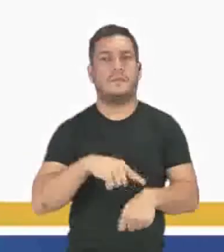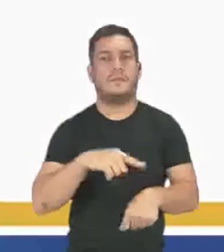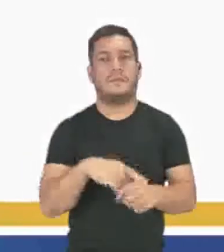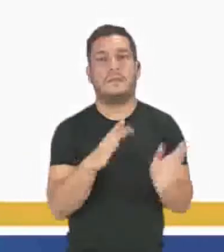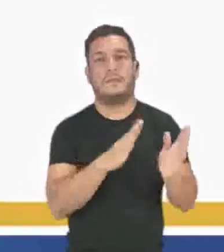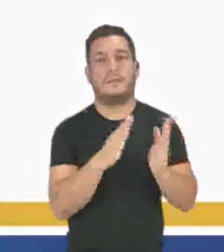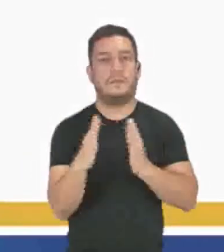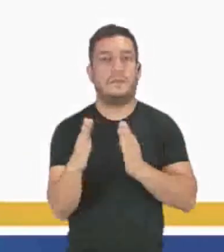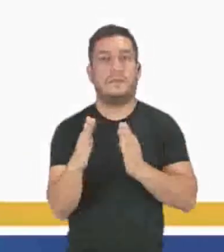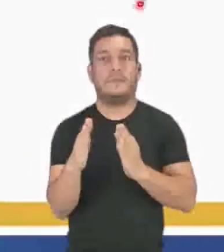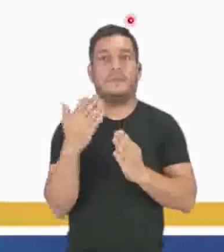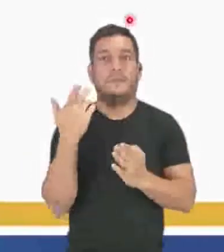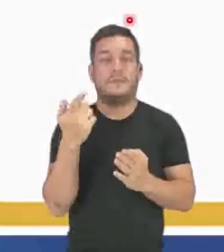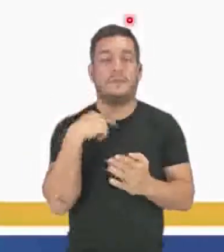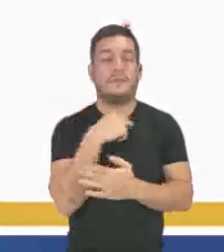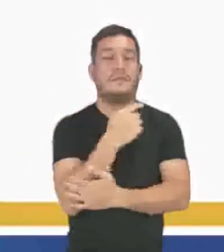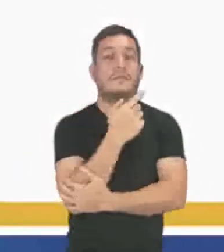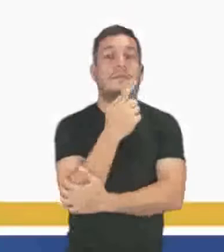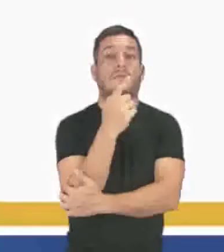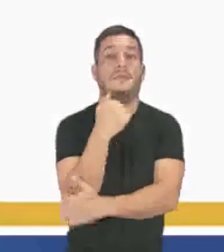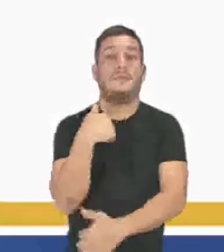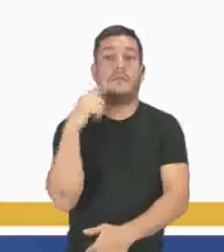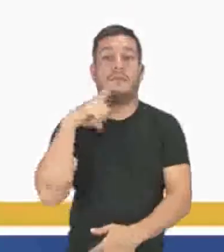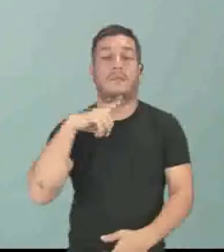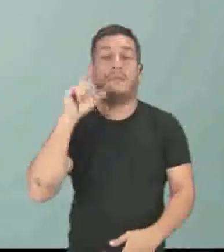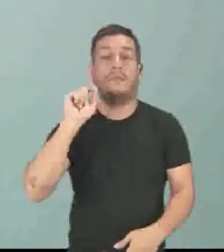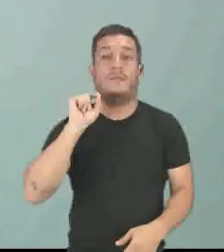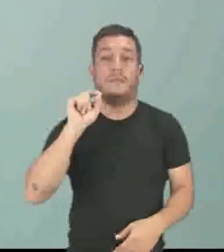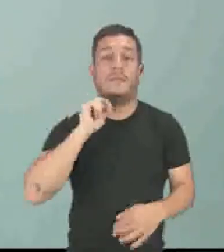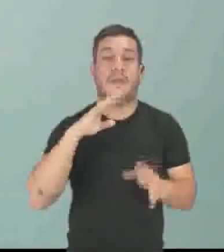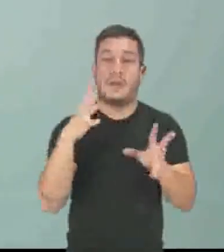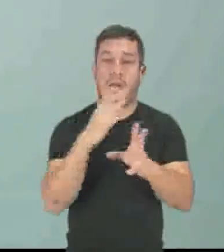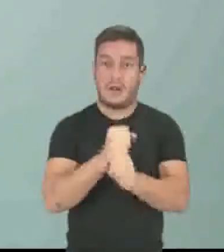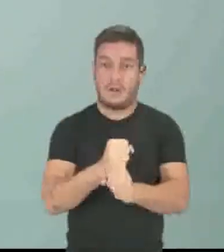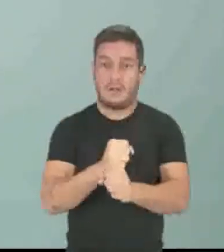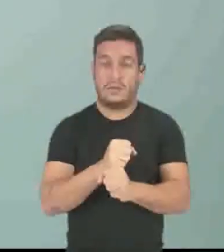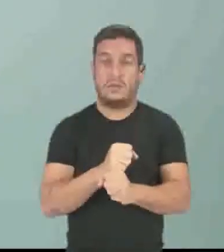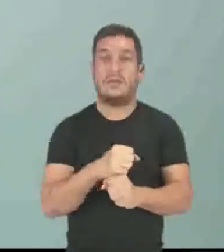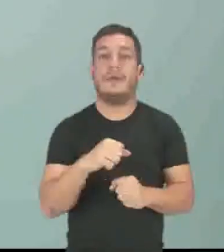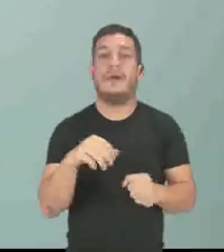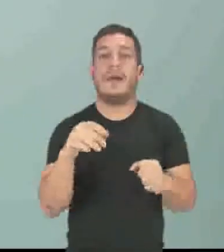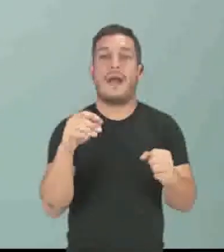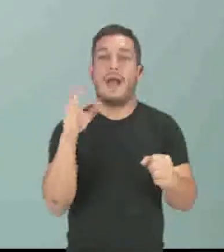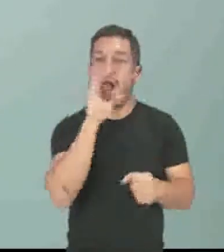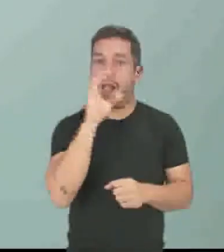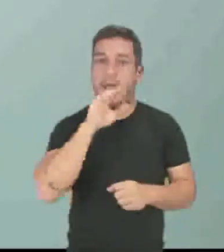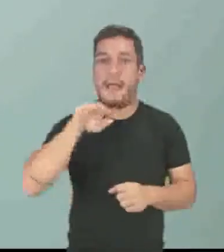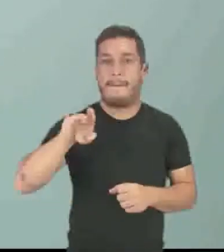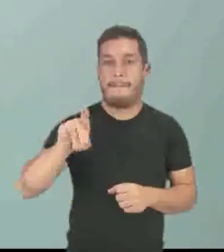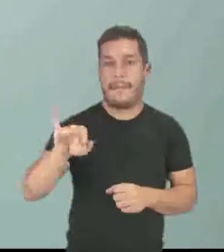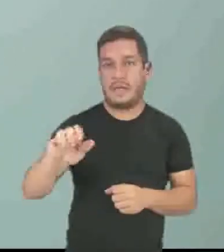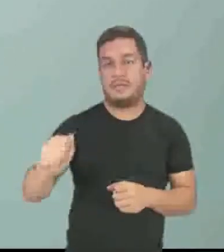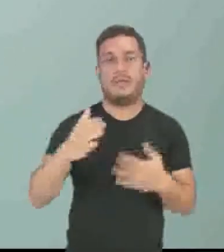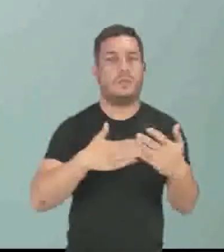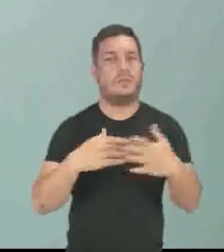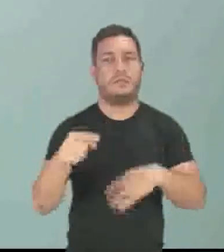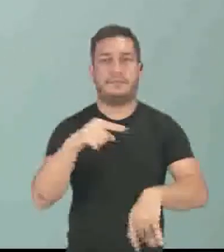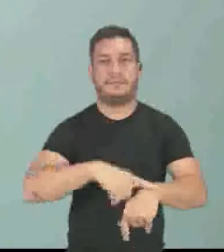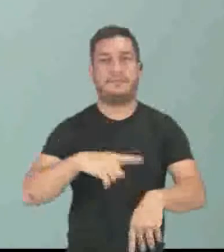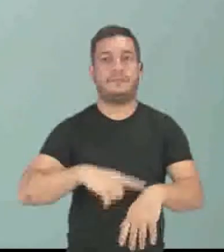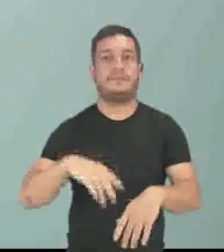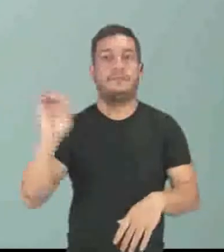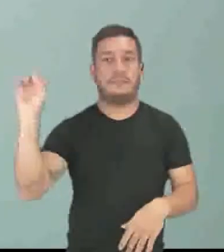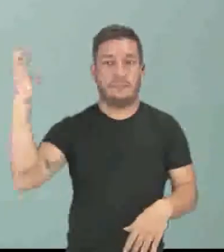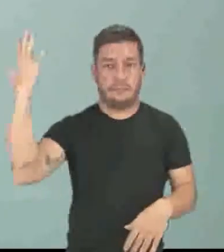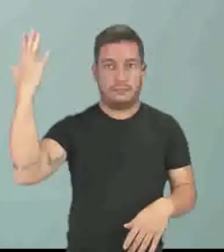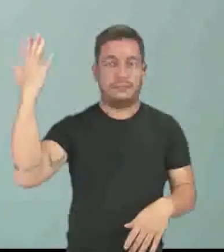do processo. Então, aqui a gente está dizendo que a gente pode estar calculando a velocidade média em qualquer momento do tempo